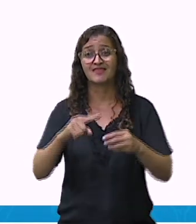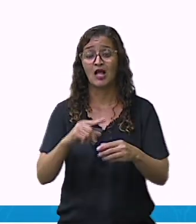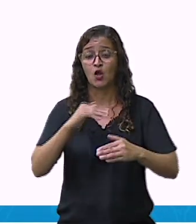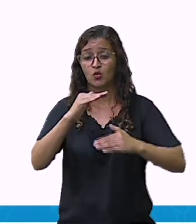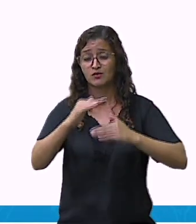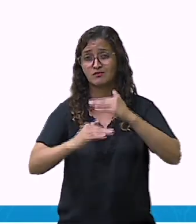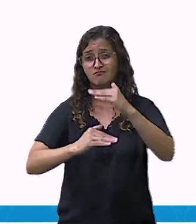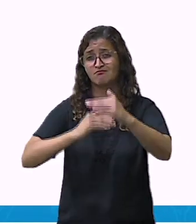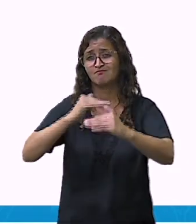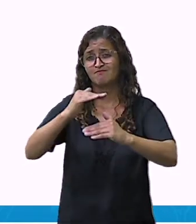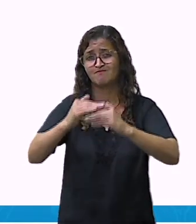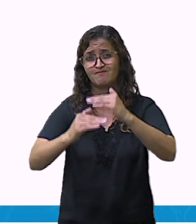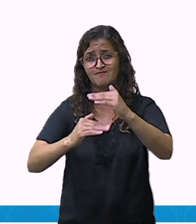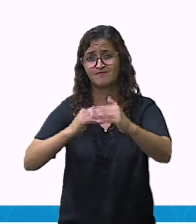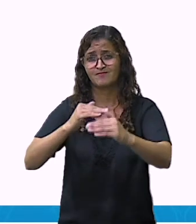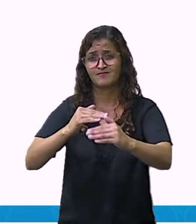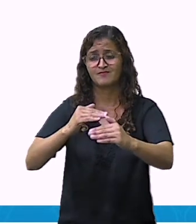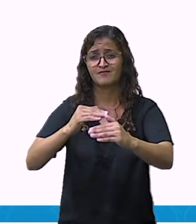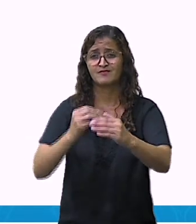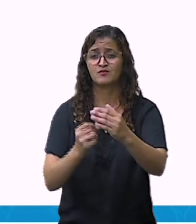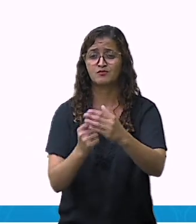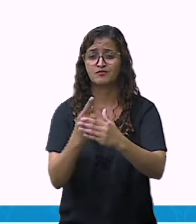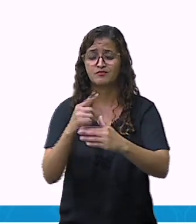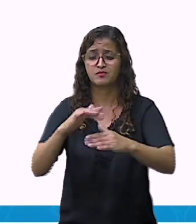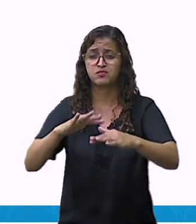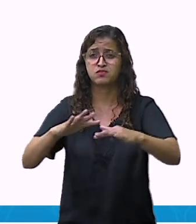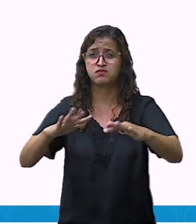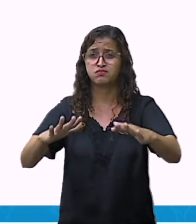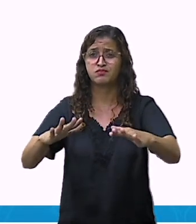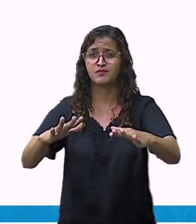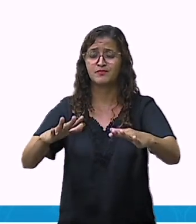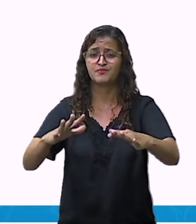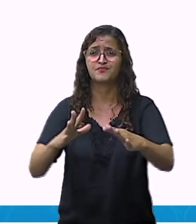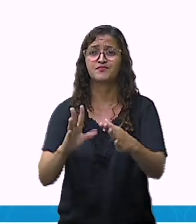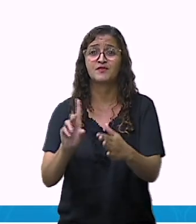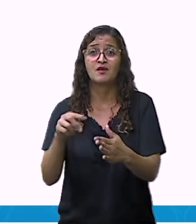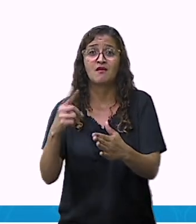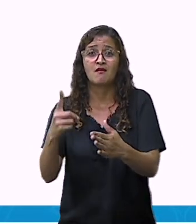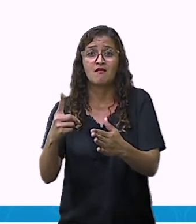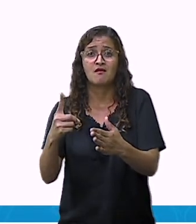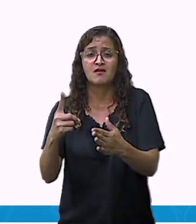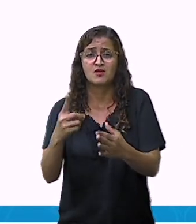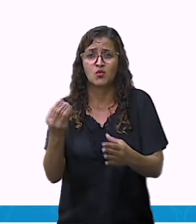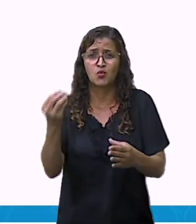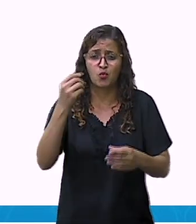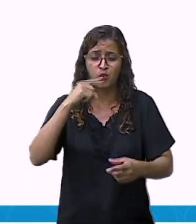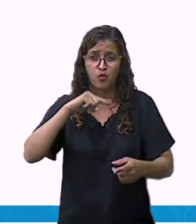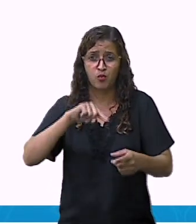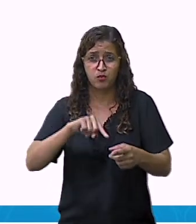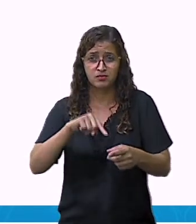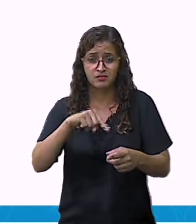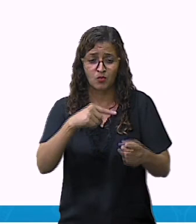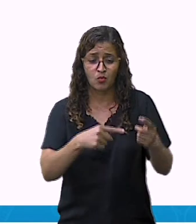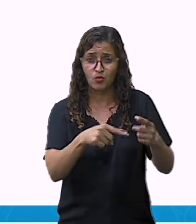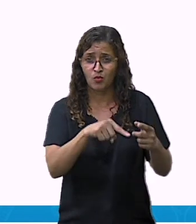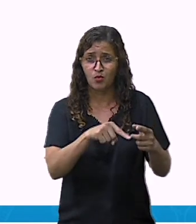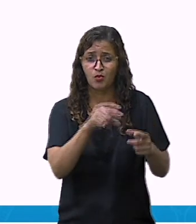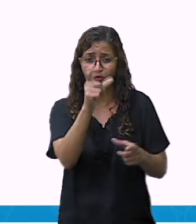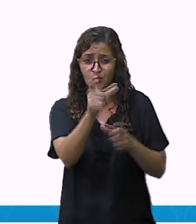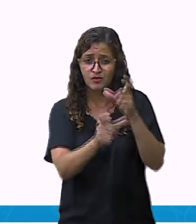processo que permite a matéria orgânica contida em organismos mortos,